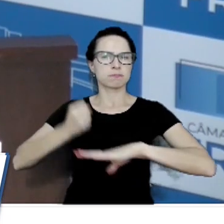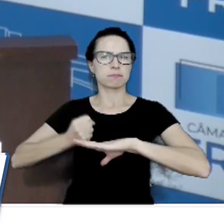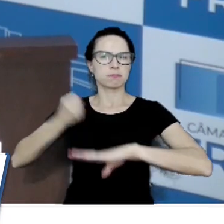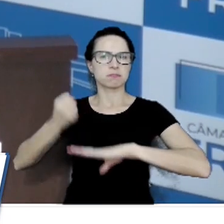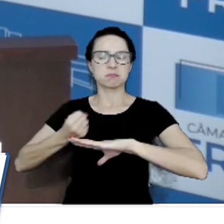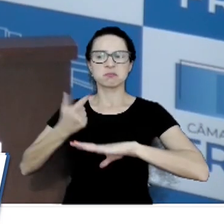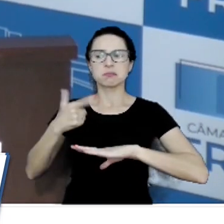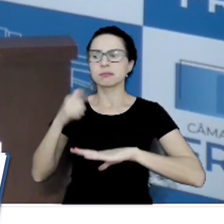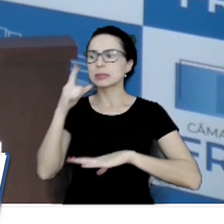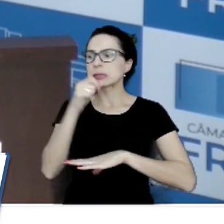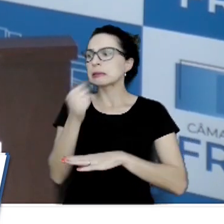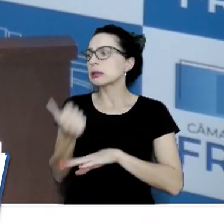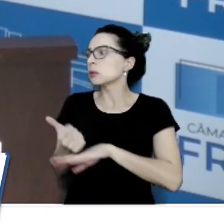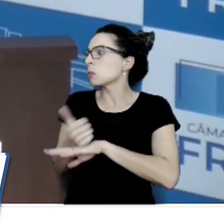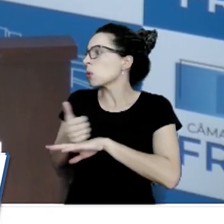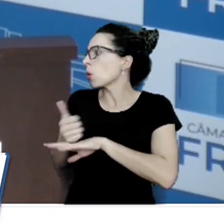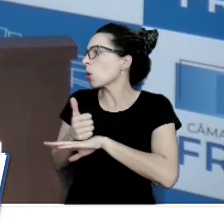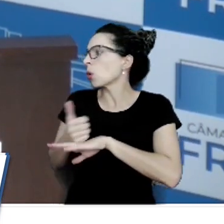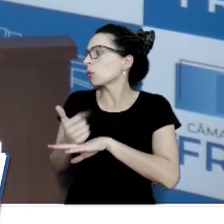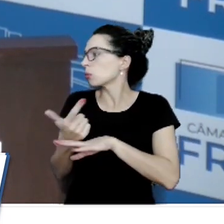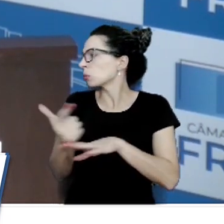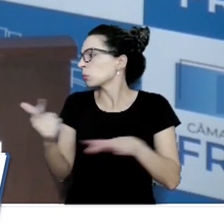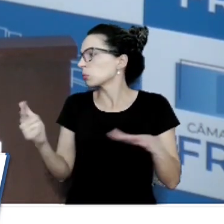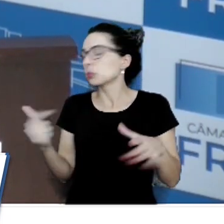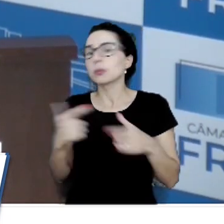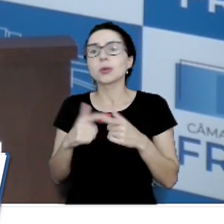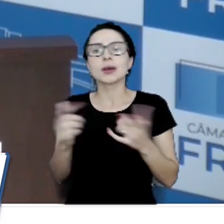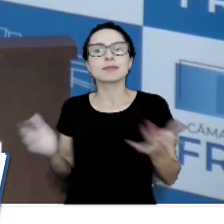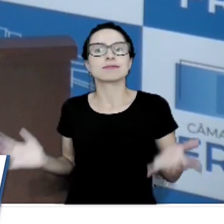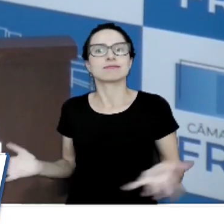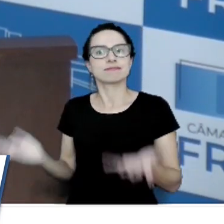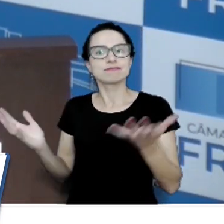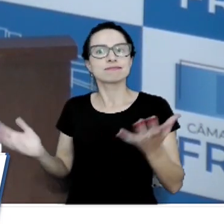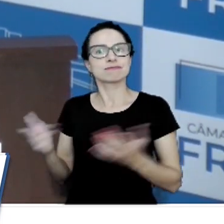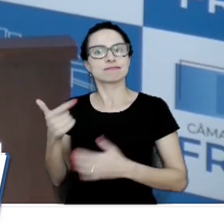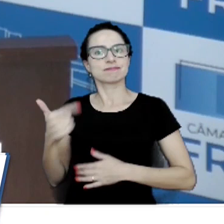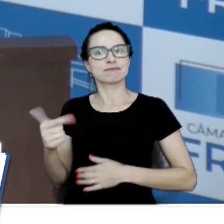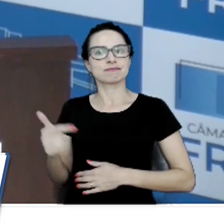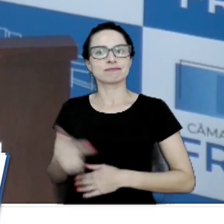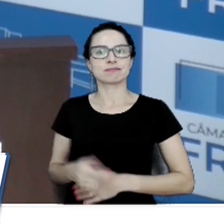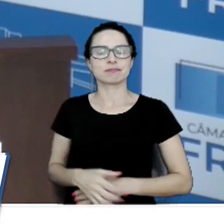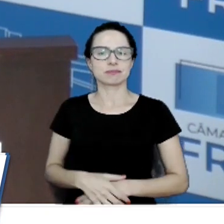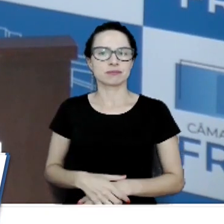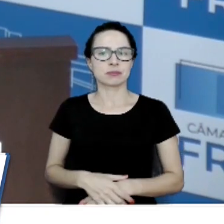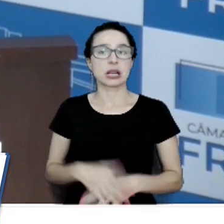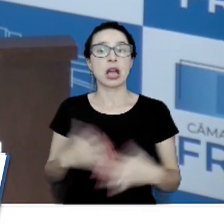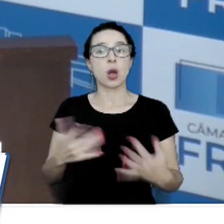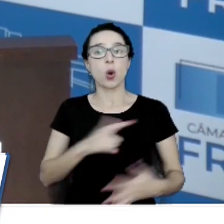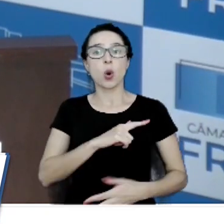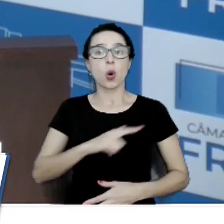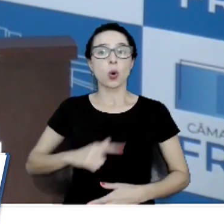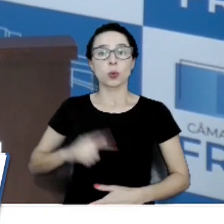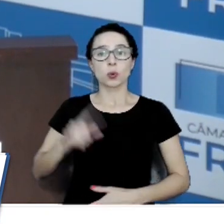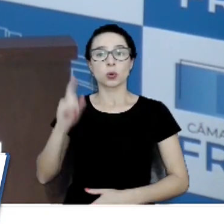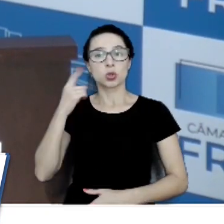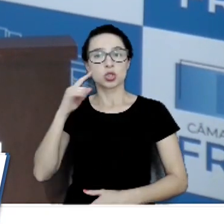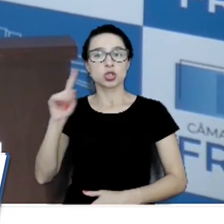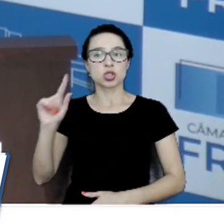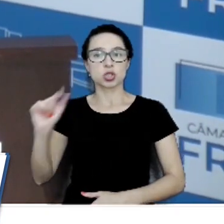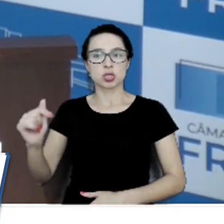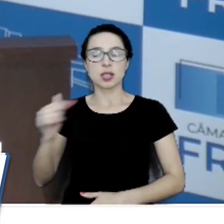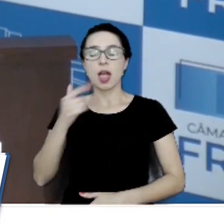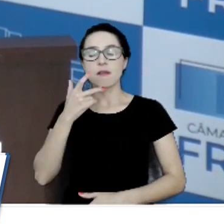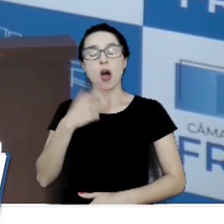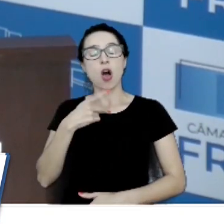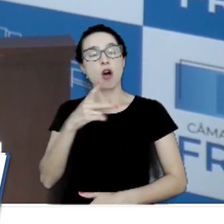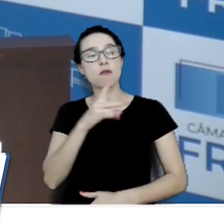profissional, por quê? Porque não tem incentivo. Então, o governador no dia 17 falou que ia olhar